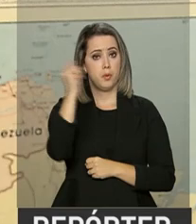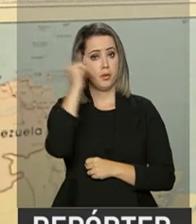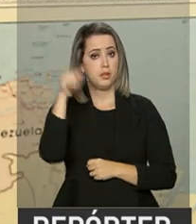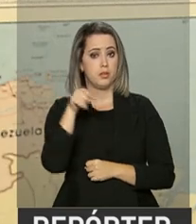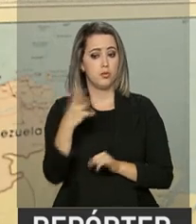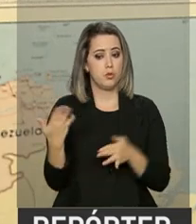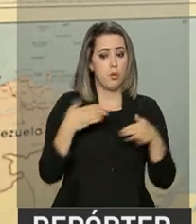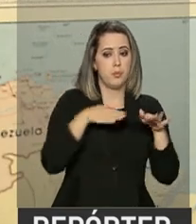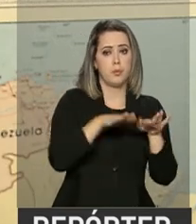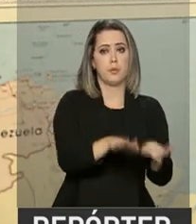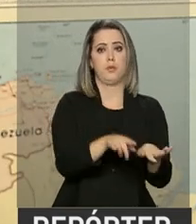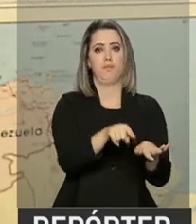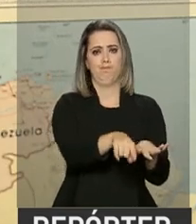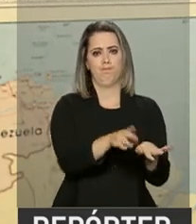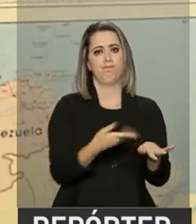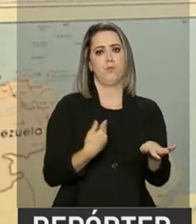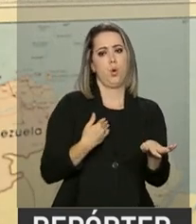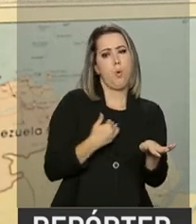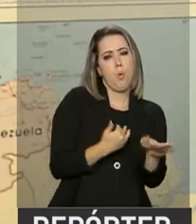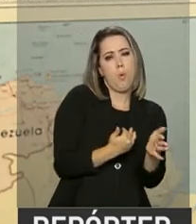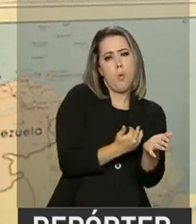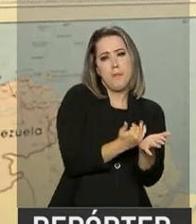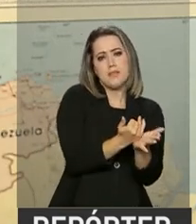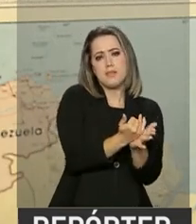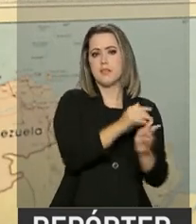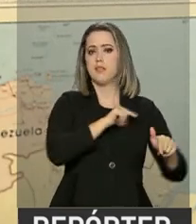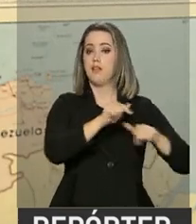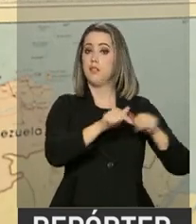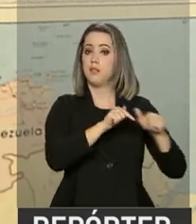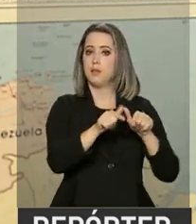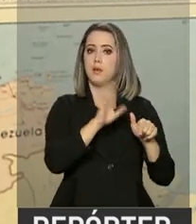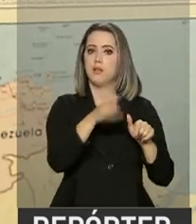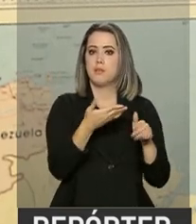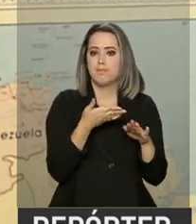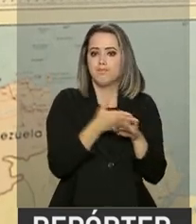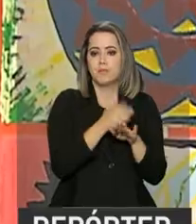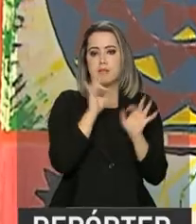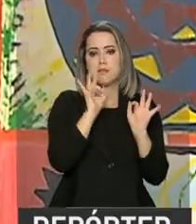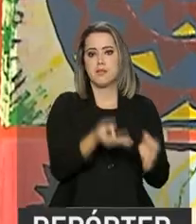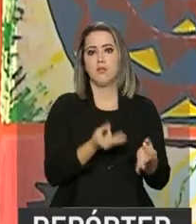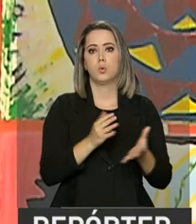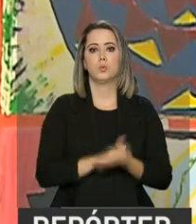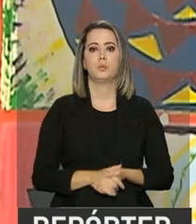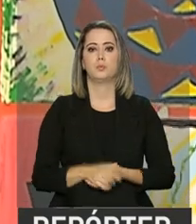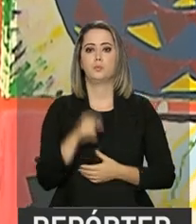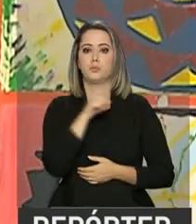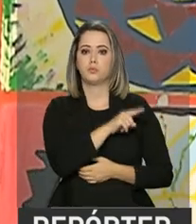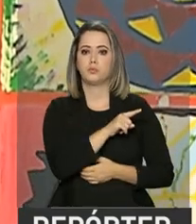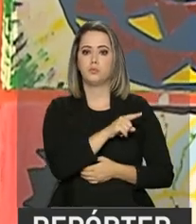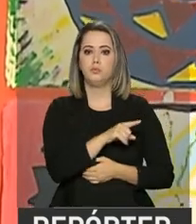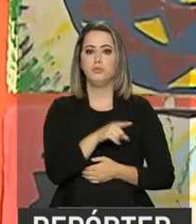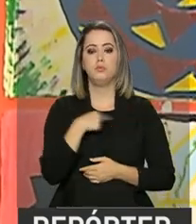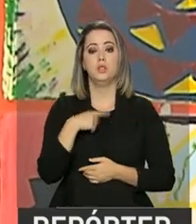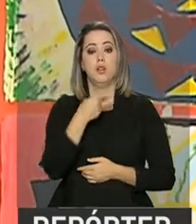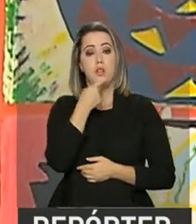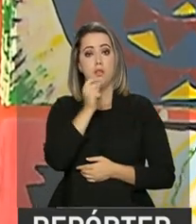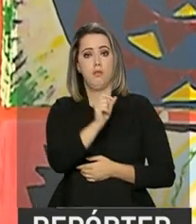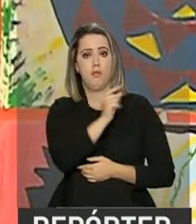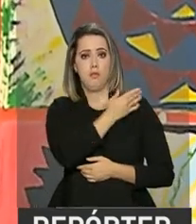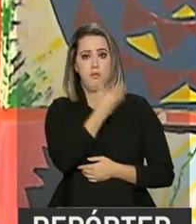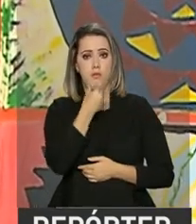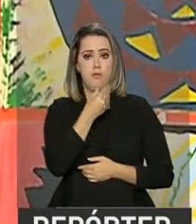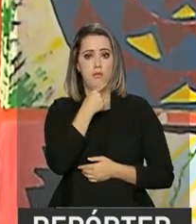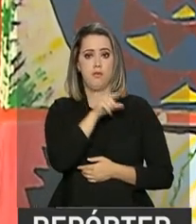ele vai estar entrando no mundo do trabalho, como a gente disse, pela porta da frente. O educador social Galeno Ribeiro de